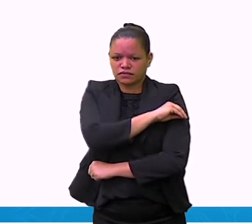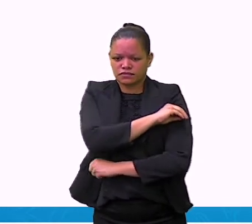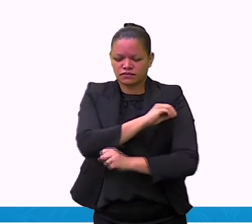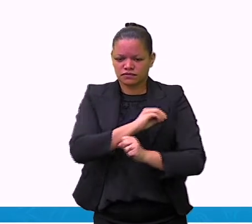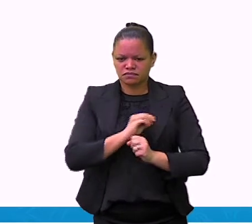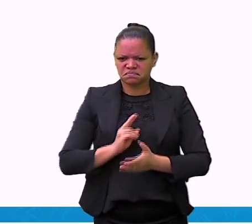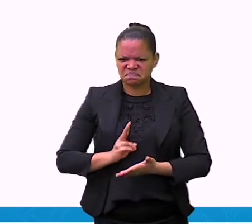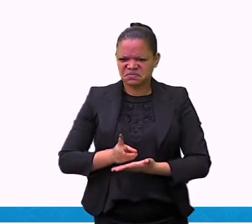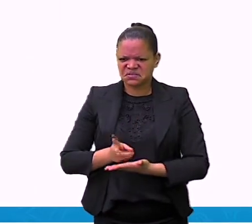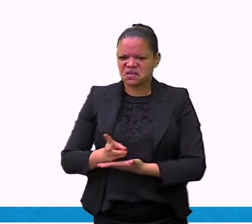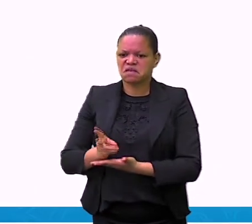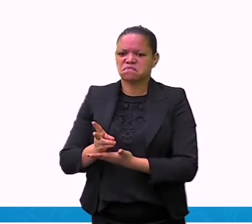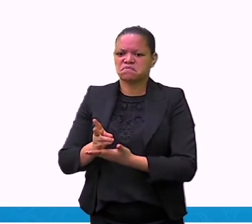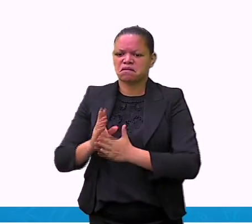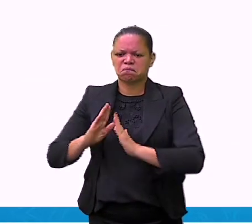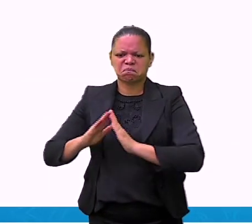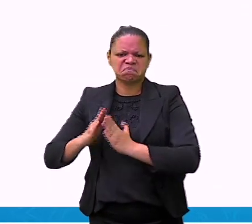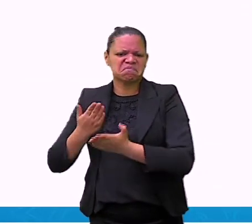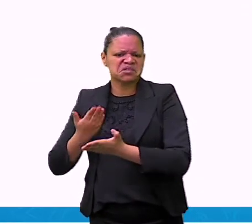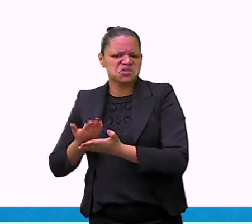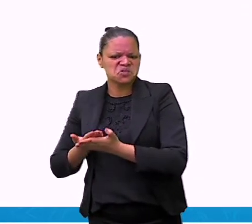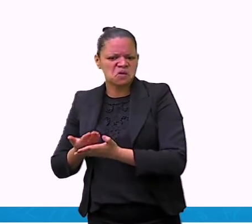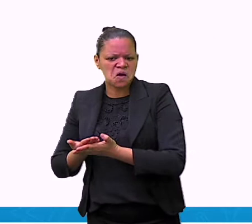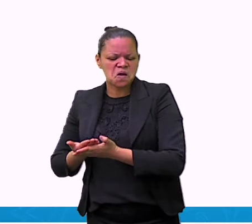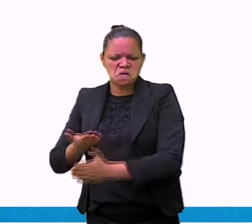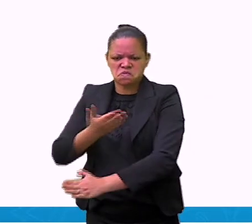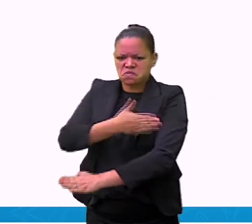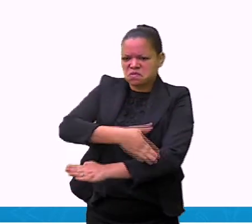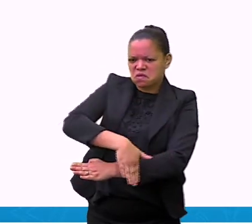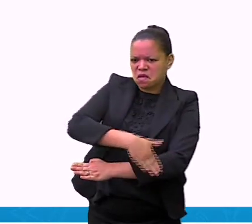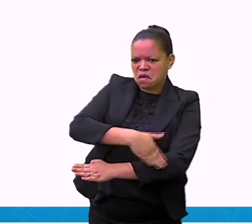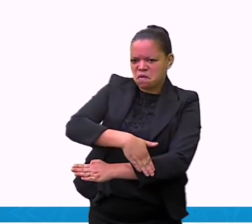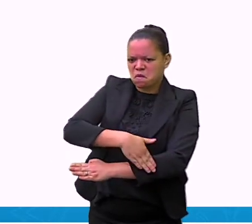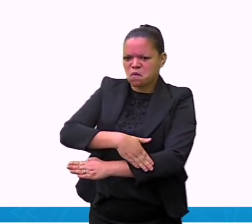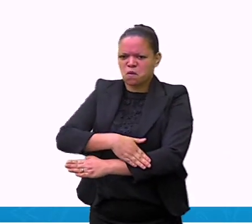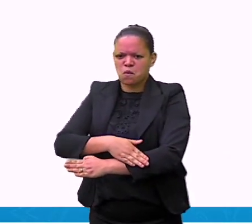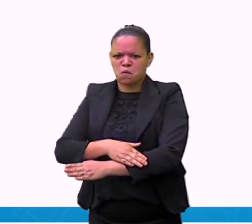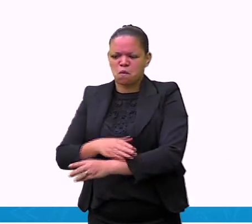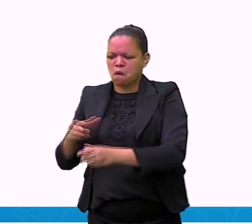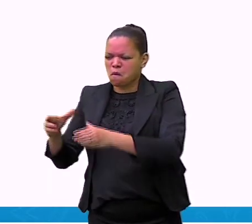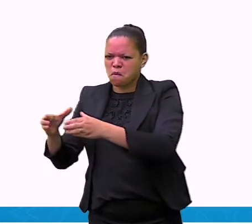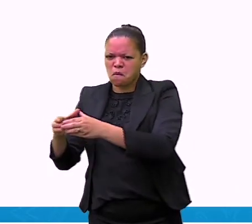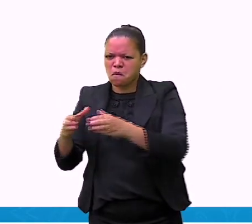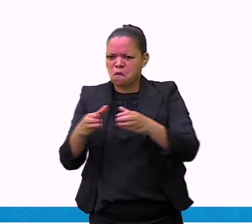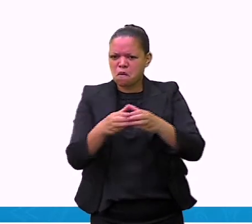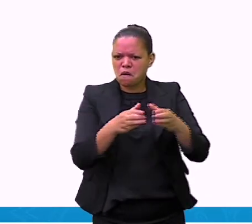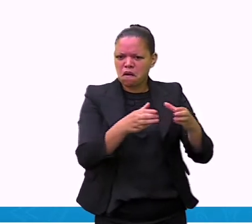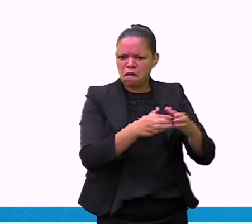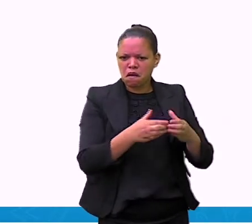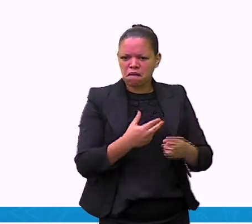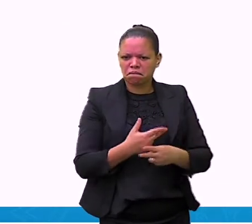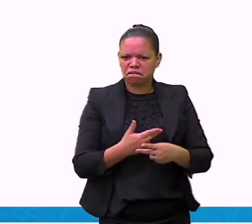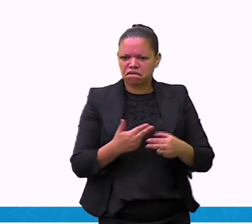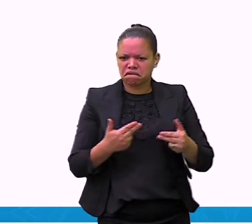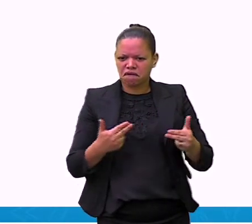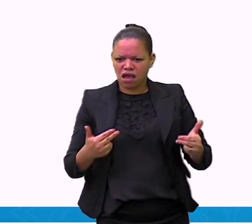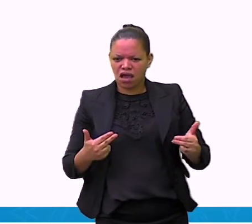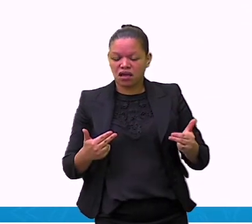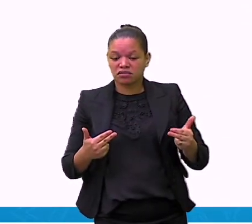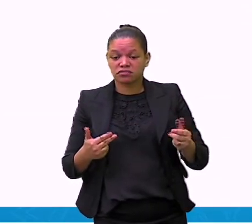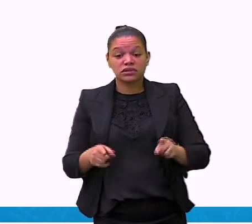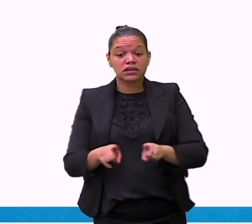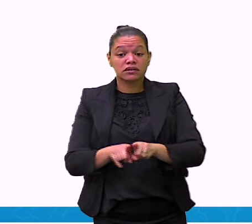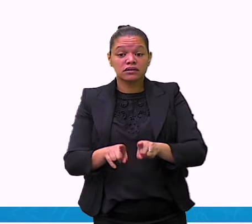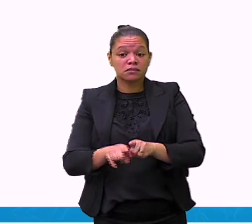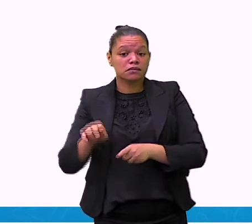gel. Na sua escola, usar sempre água e sabão. Porque também ajuda a conter